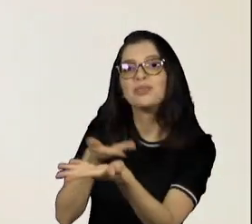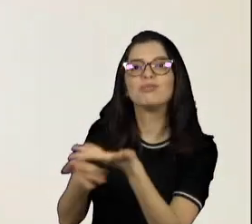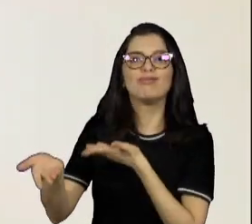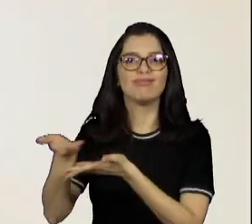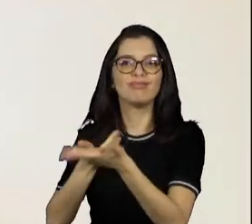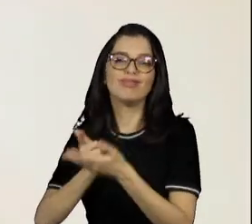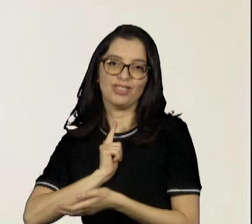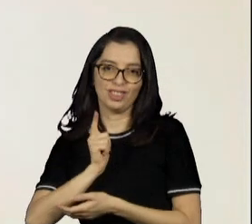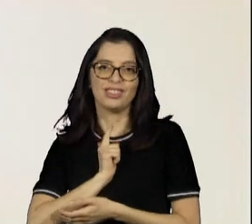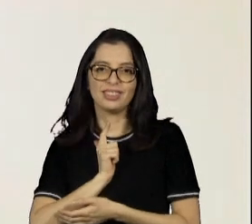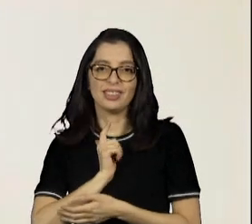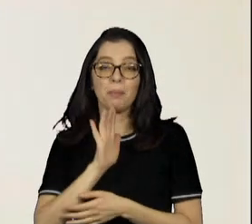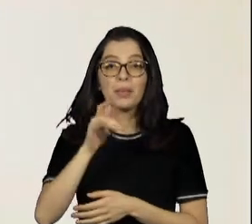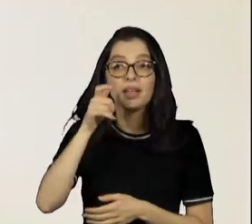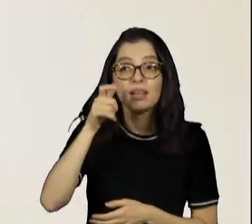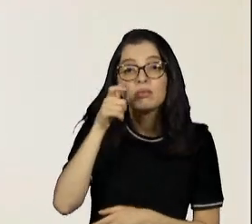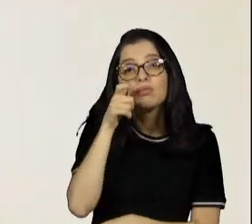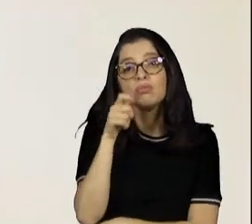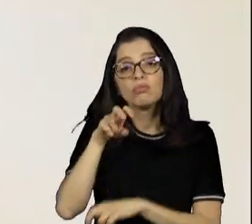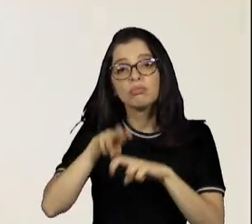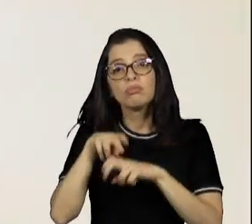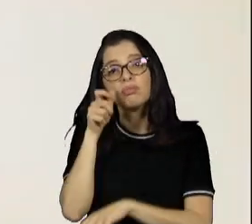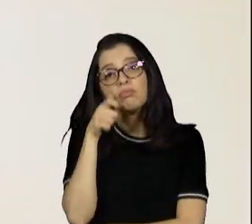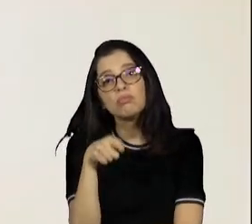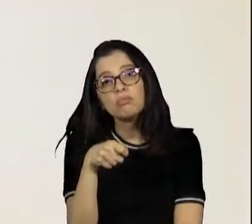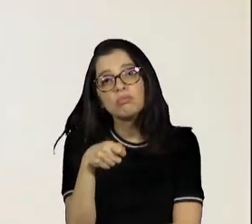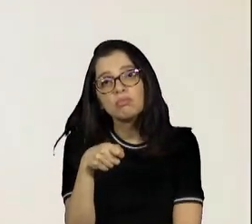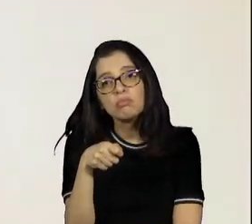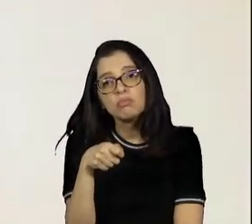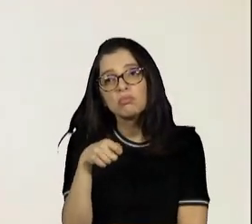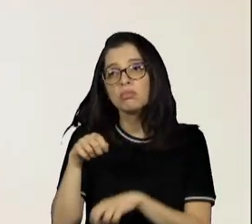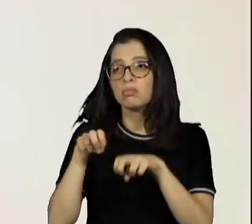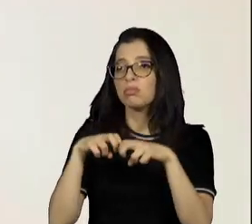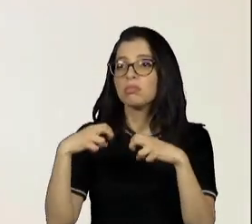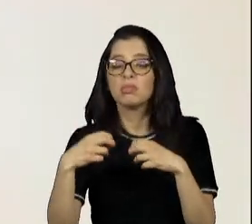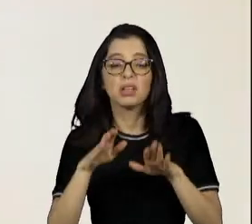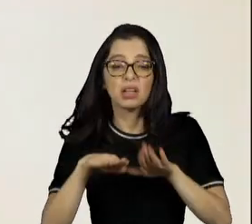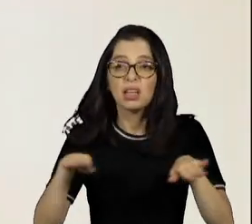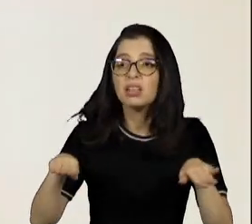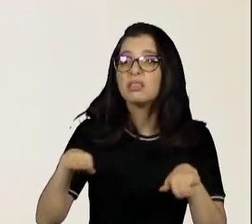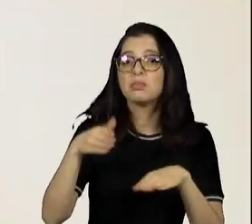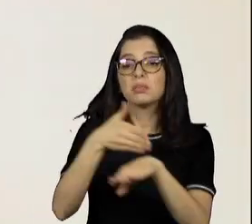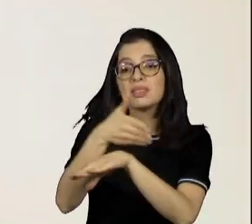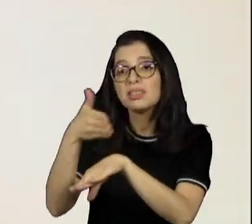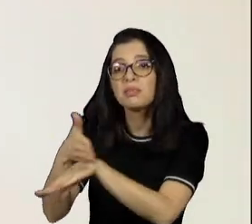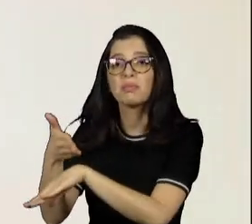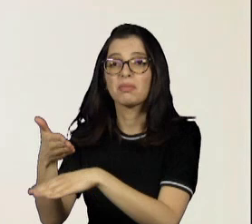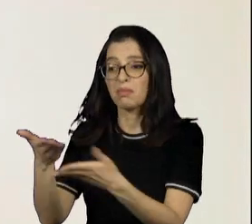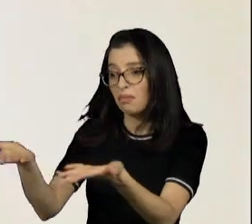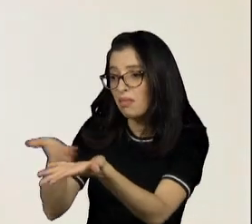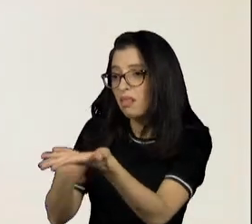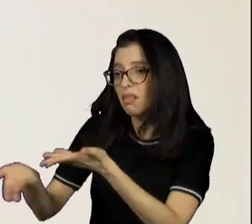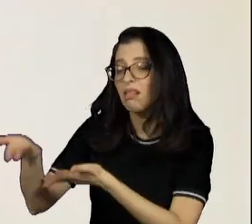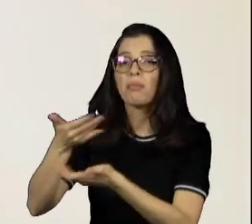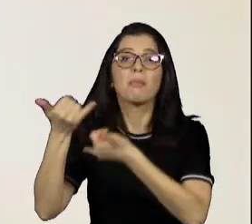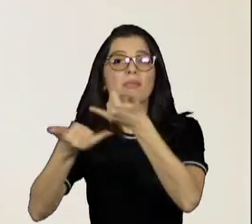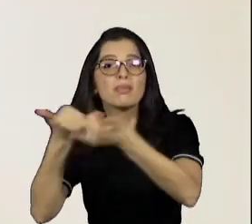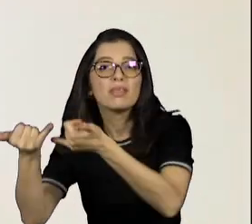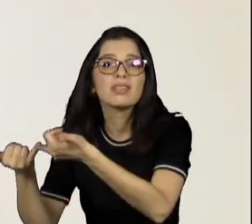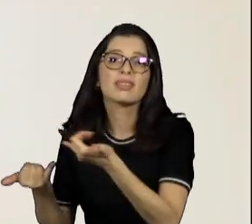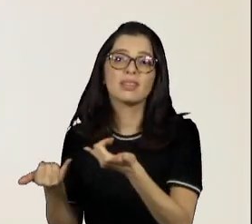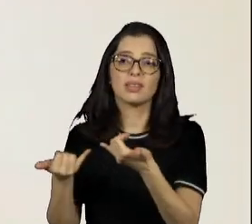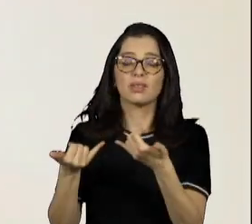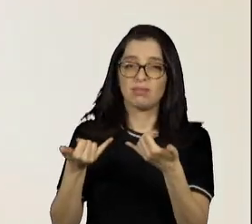assistir, a plateia virava esse cenário, e tinha as crianças que estavam ali comigo, que eram pessoas que brincavam, que faziam parte do